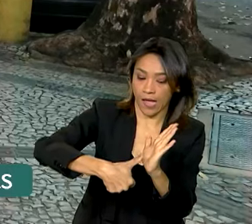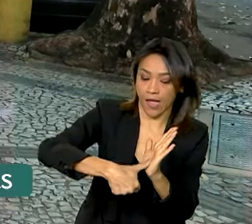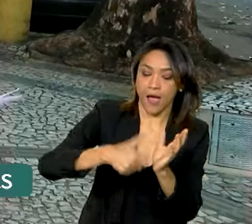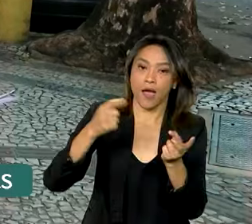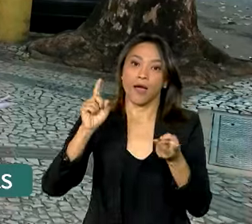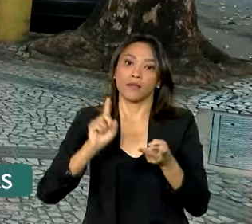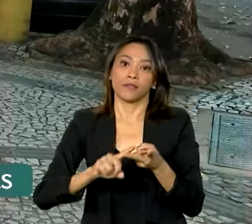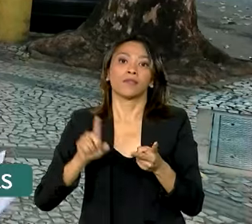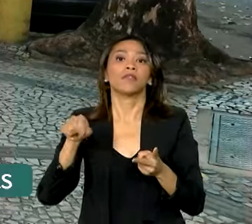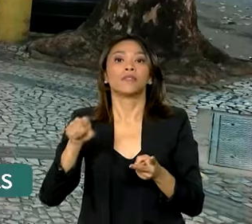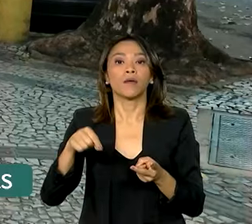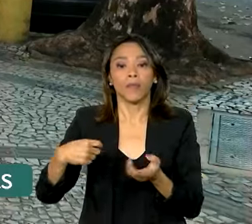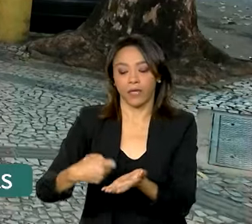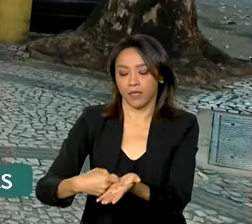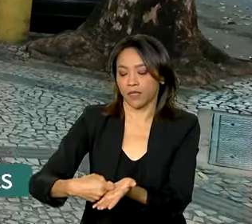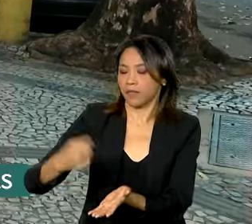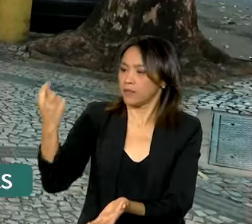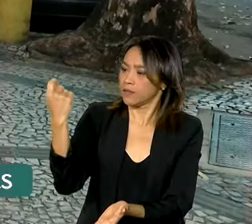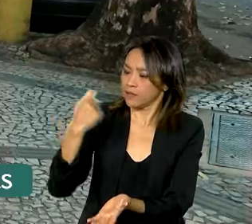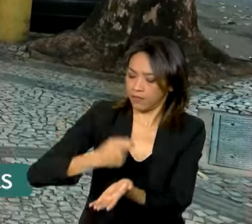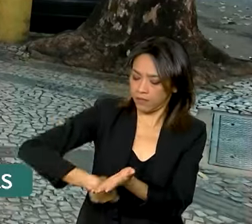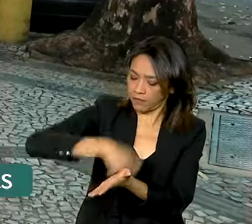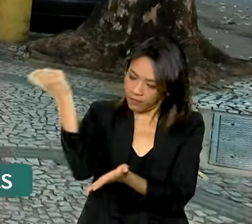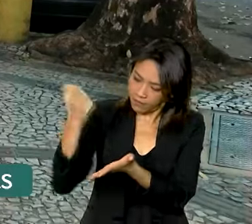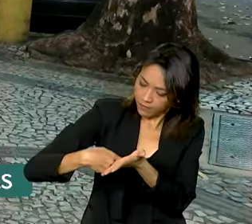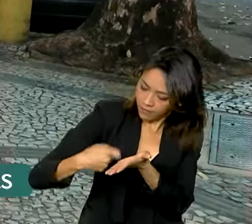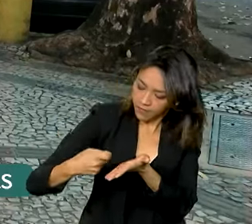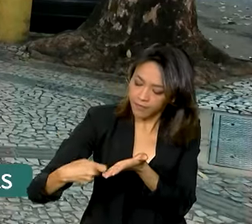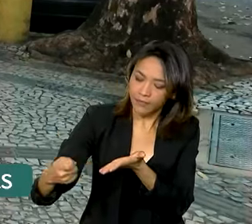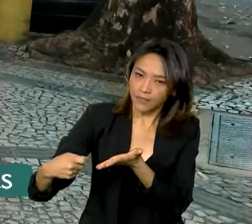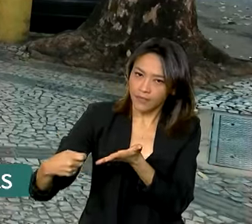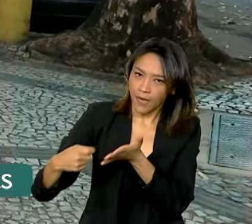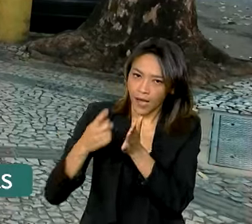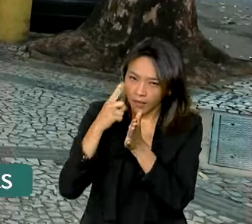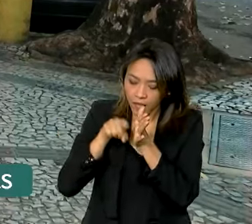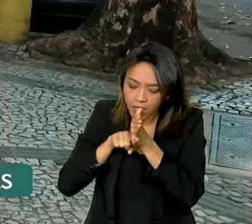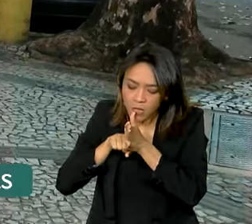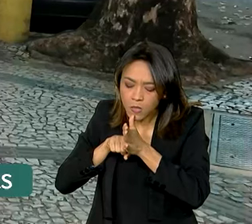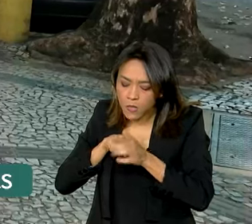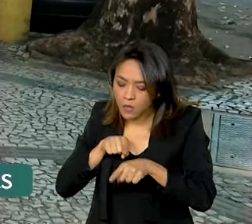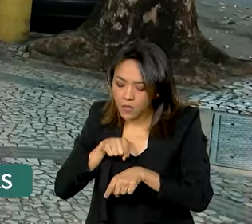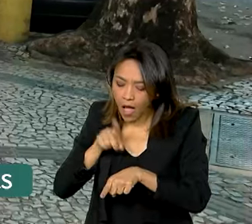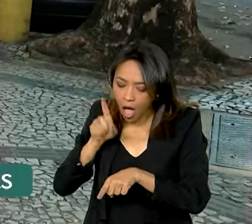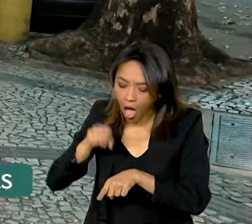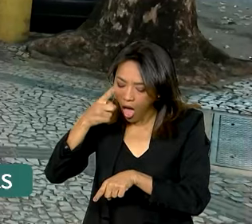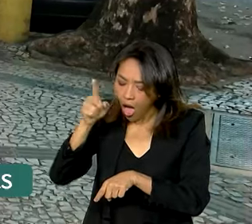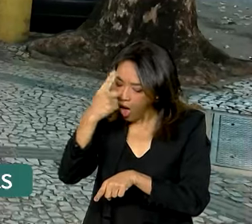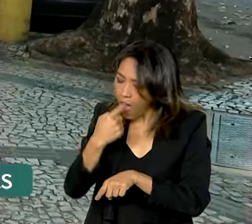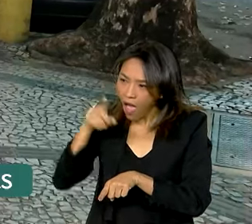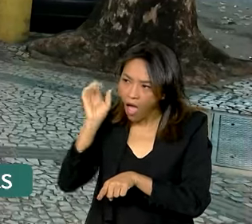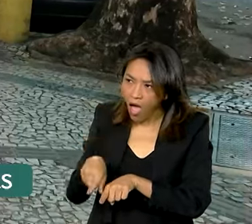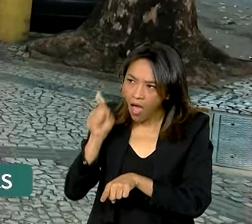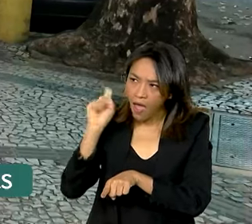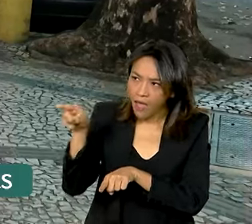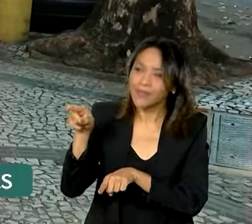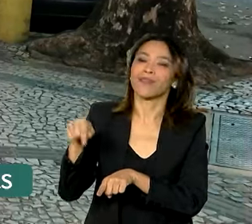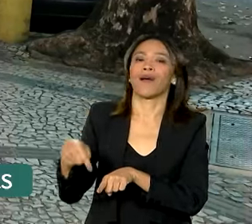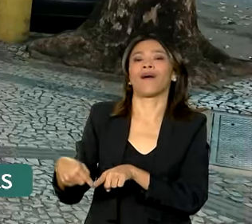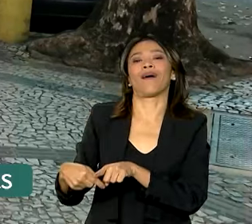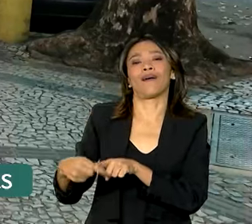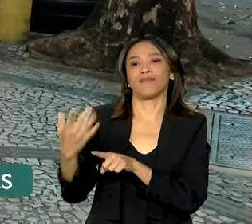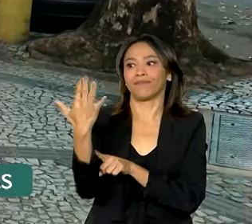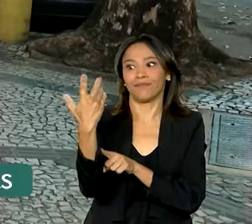grafológicos, que são análises da escrita para comprovar que aquela pessoa que esteja fazendo a prova seja